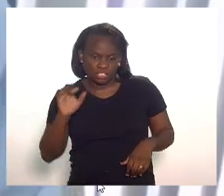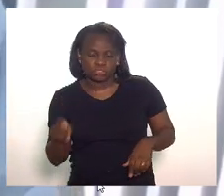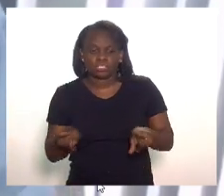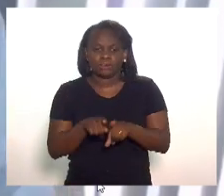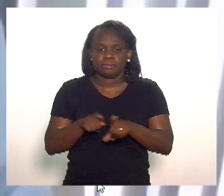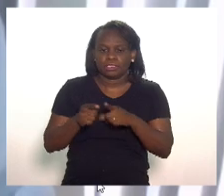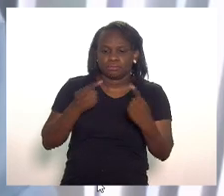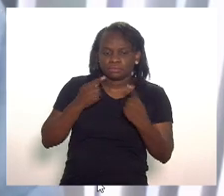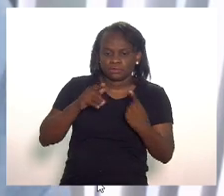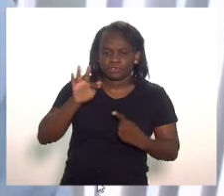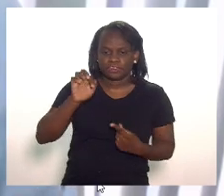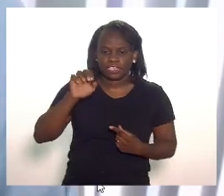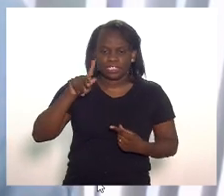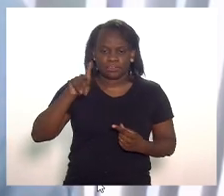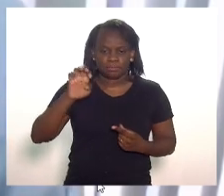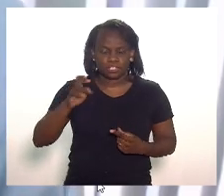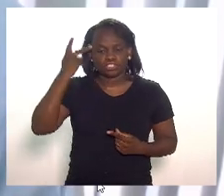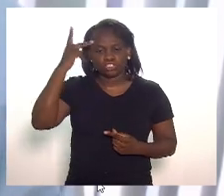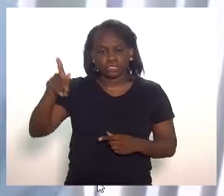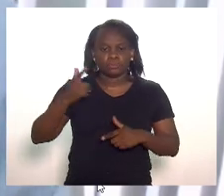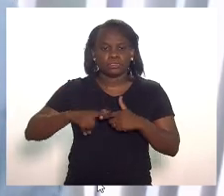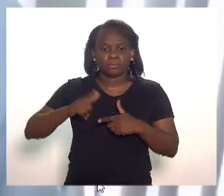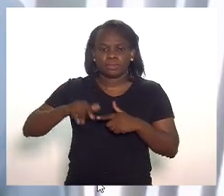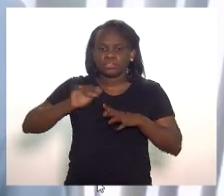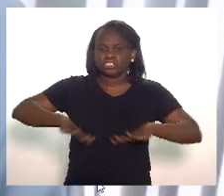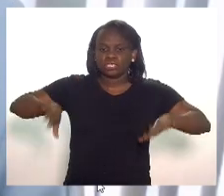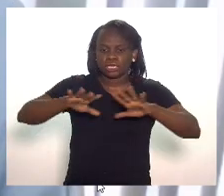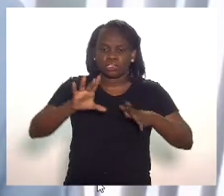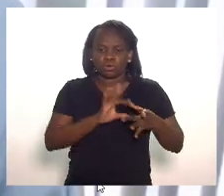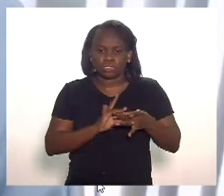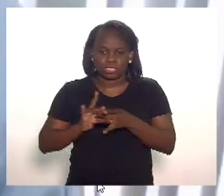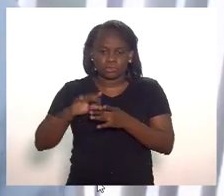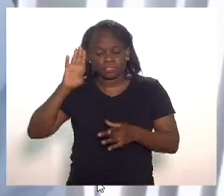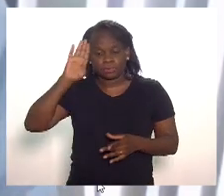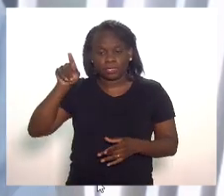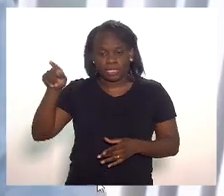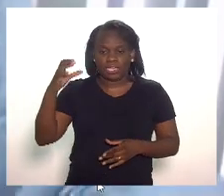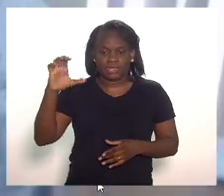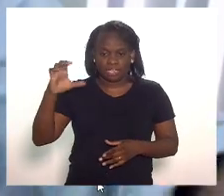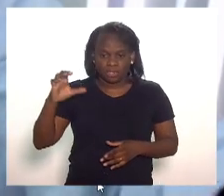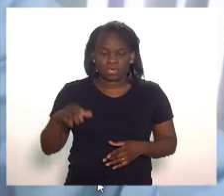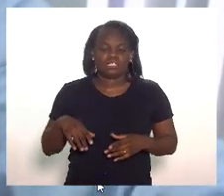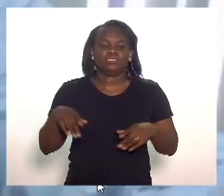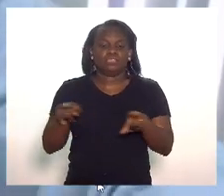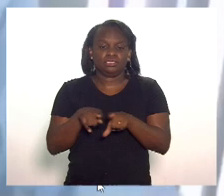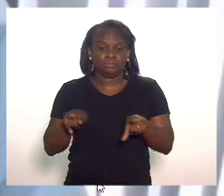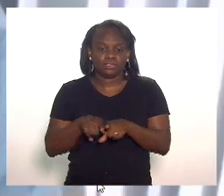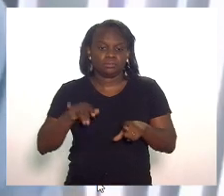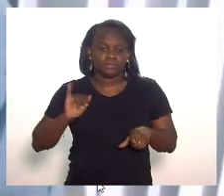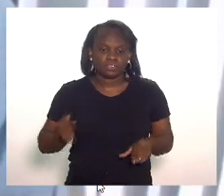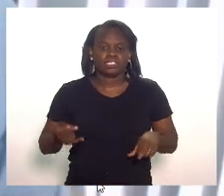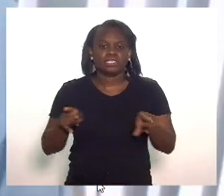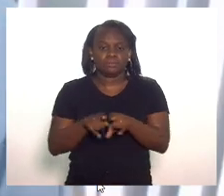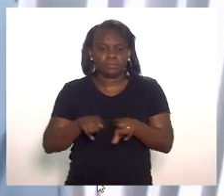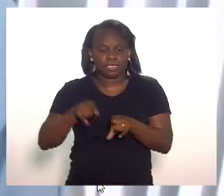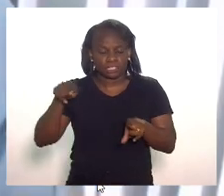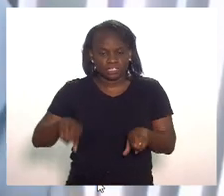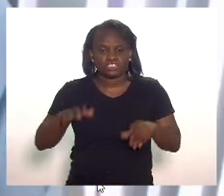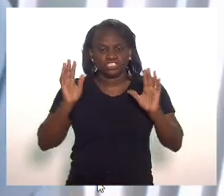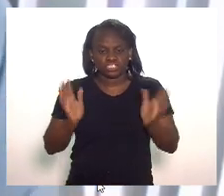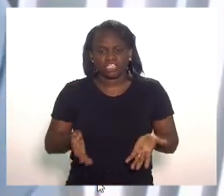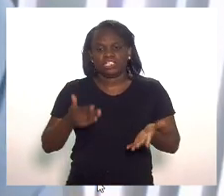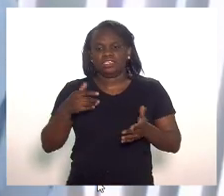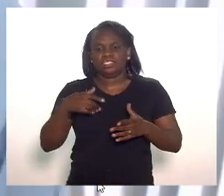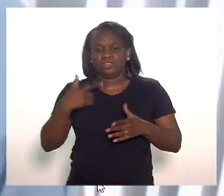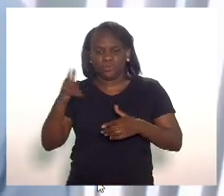com o deputado Felipe Peixoto sobre a situação mais geral do contexto específico de Niterói aproveitar para também por aqui porque eu já fiz por outros